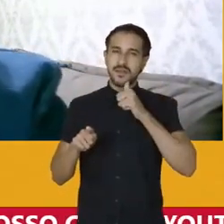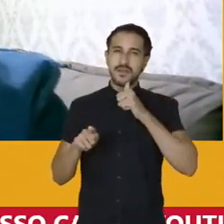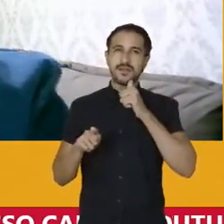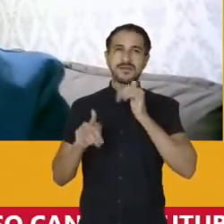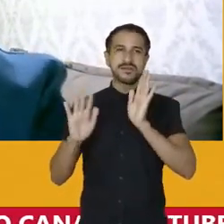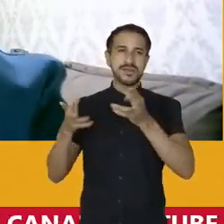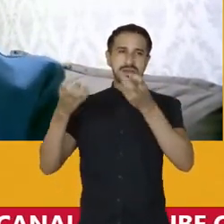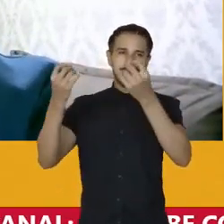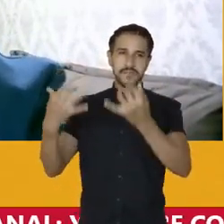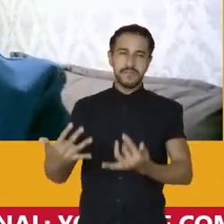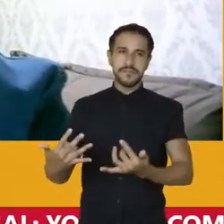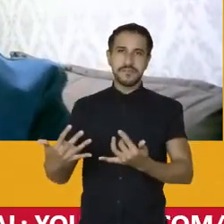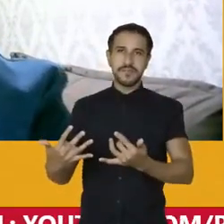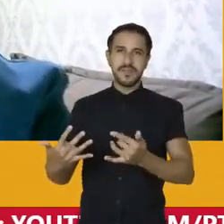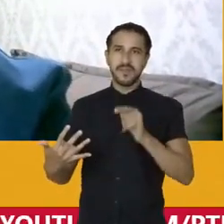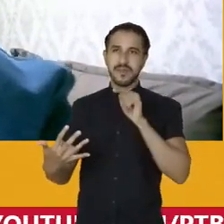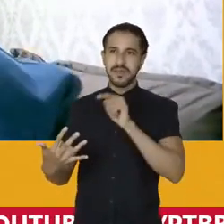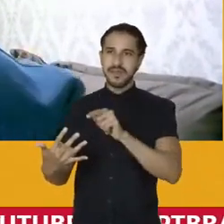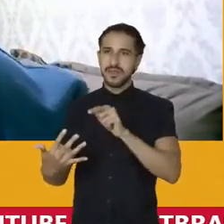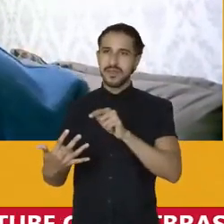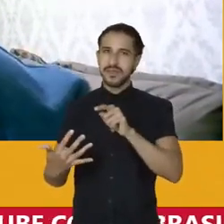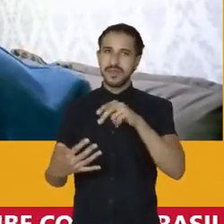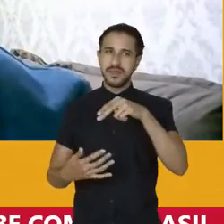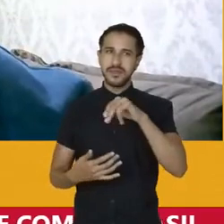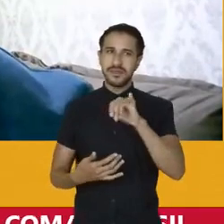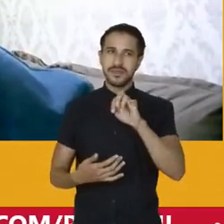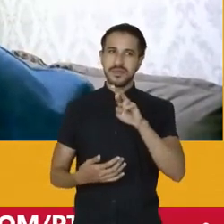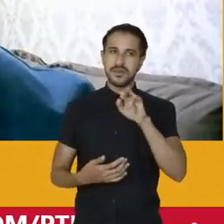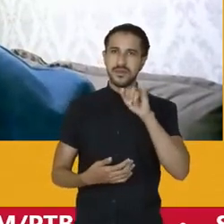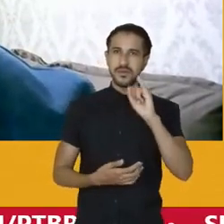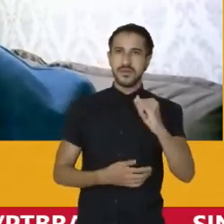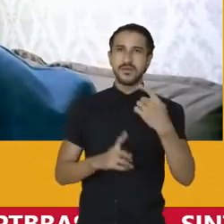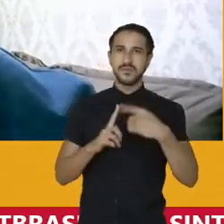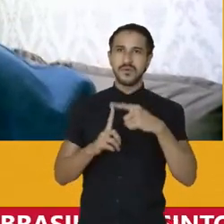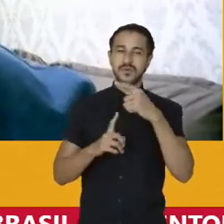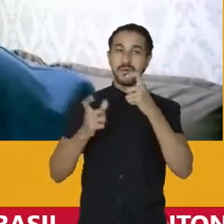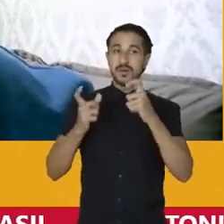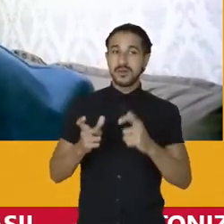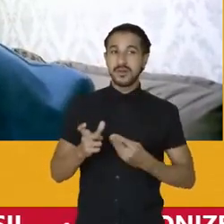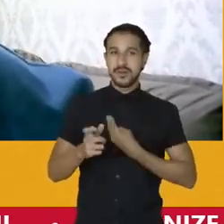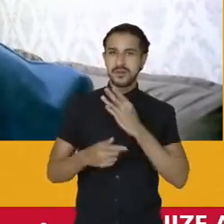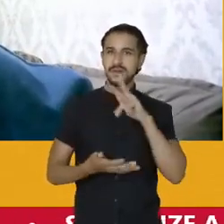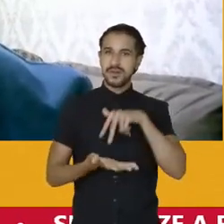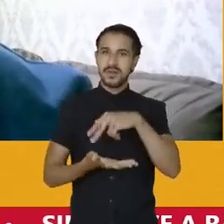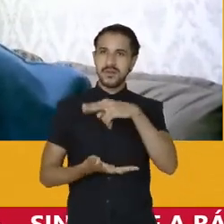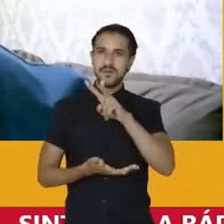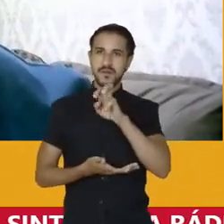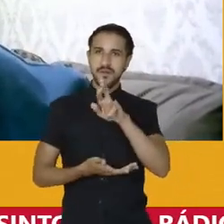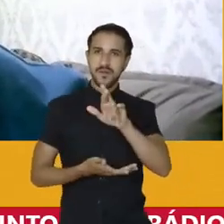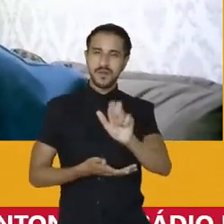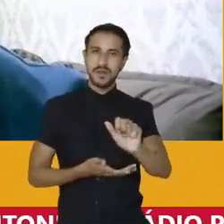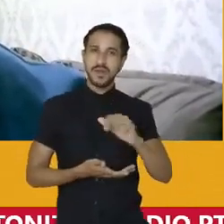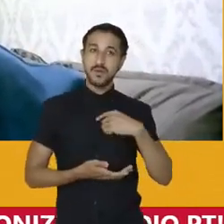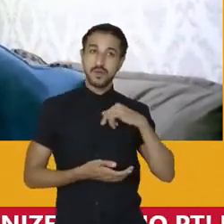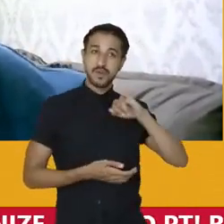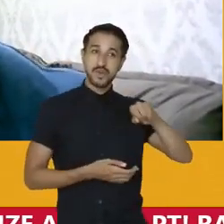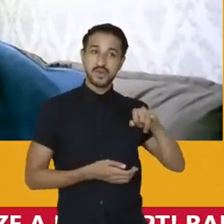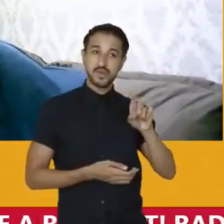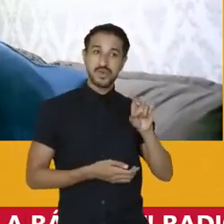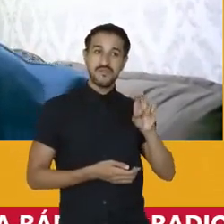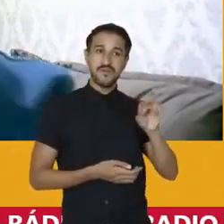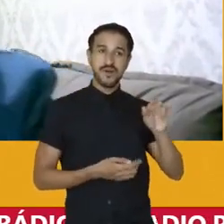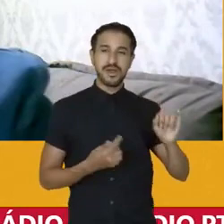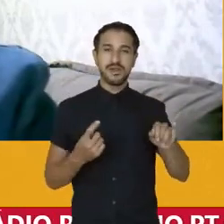eu já disse, aí em Niterói, aí porque onde você está, Verônica, eu aqui de Juiz de Fora,